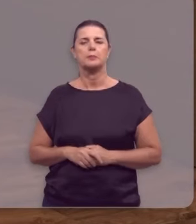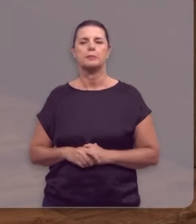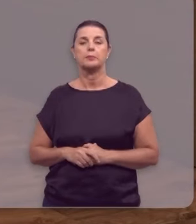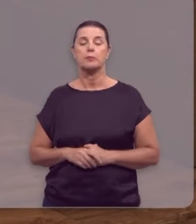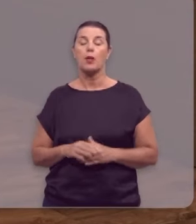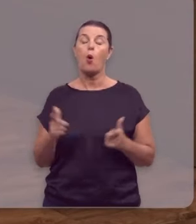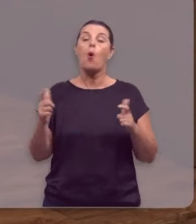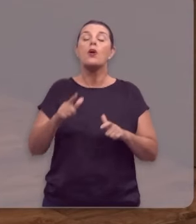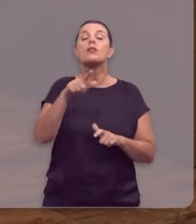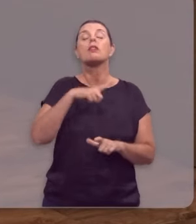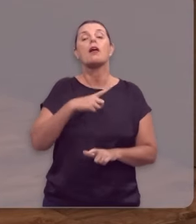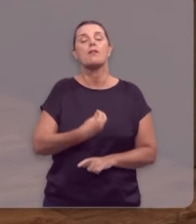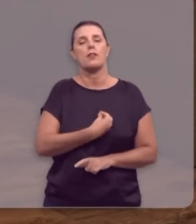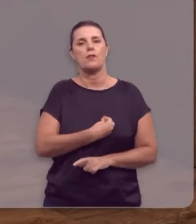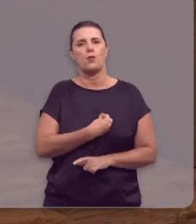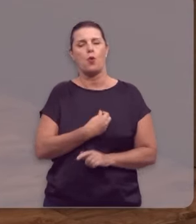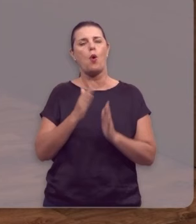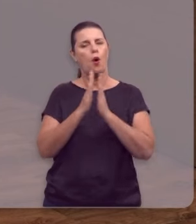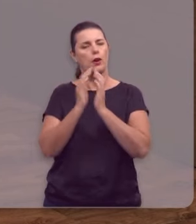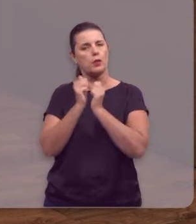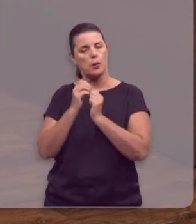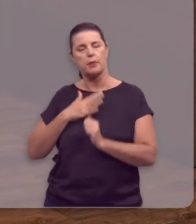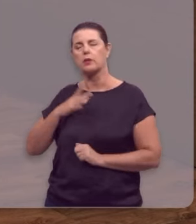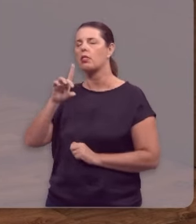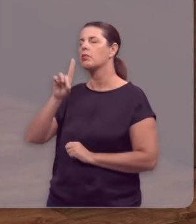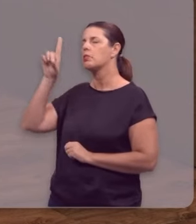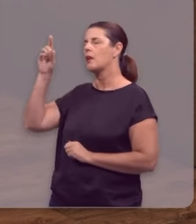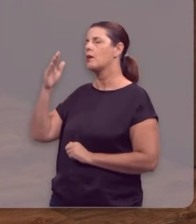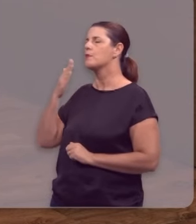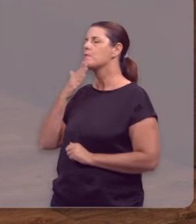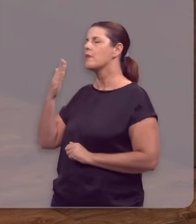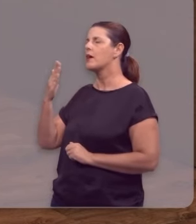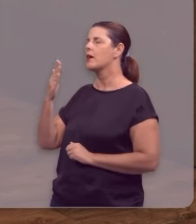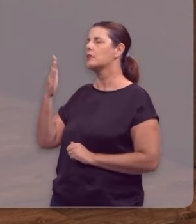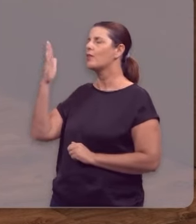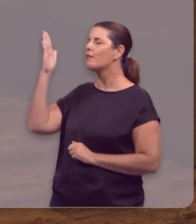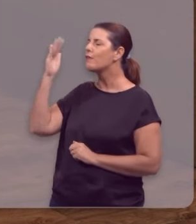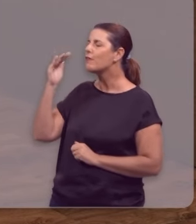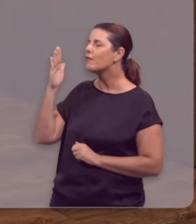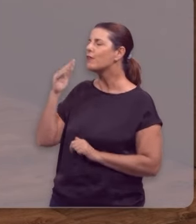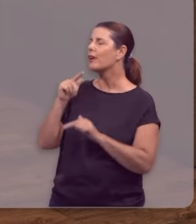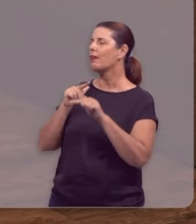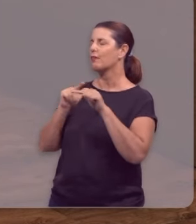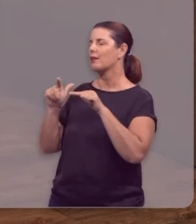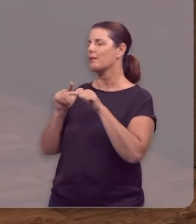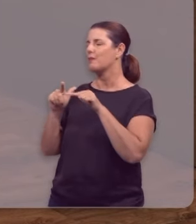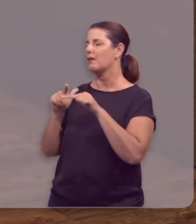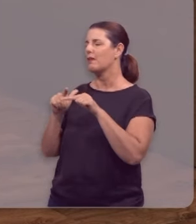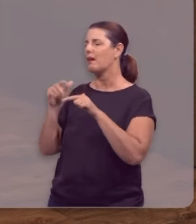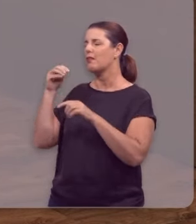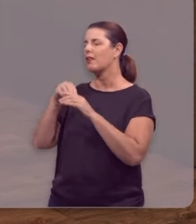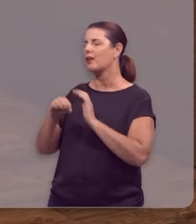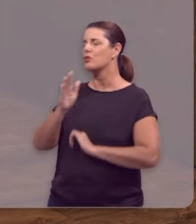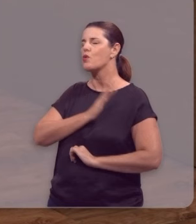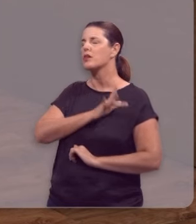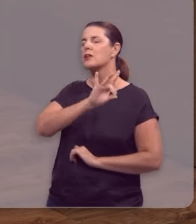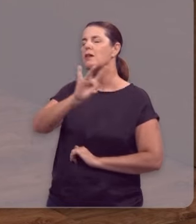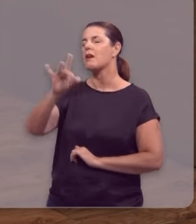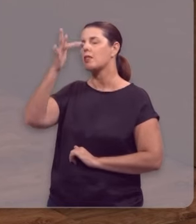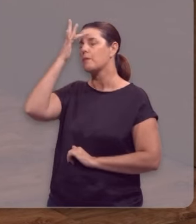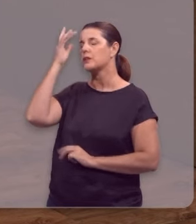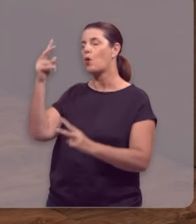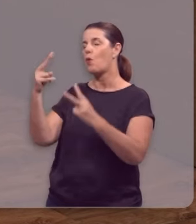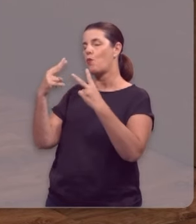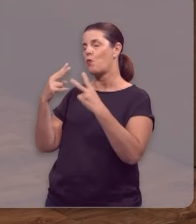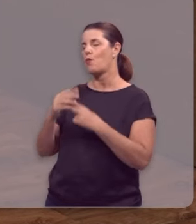Onde você está, ore comigo. Deus, te peço que tu apliques esta palavra ao coração daqueles que agora